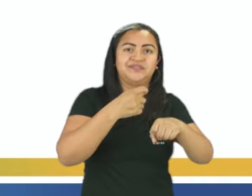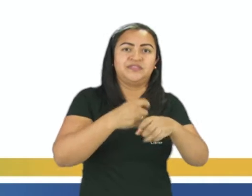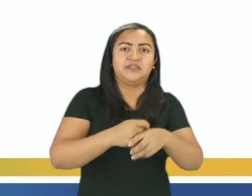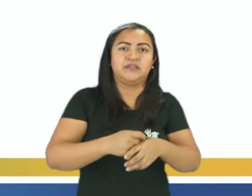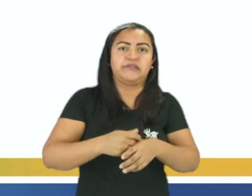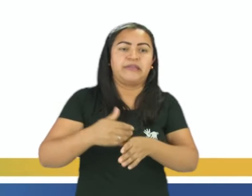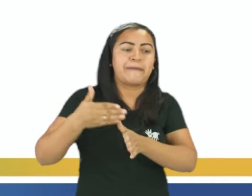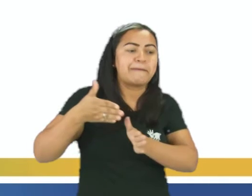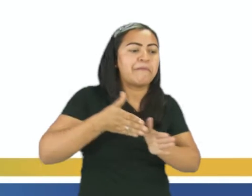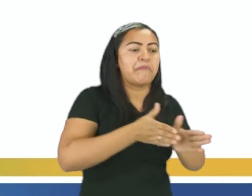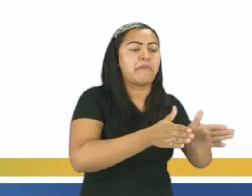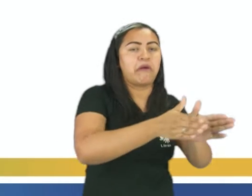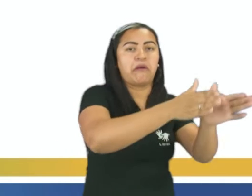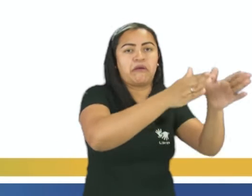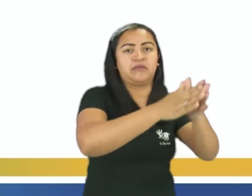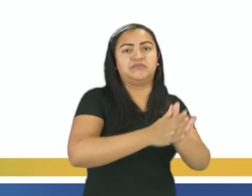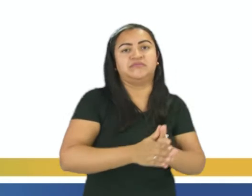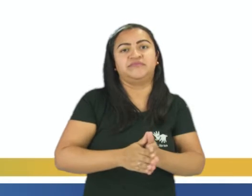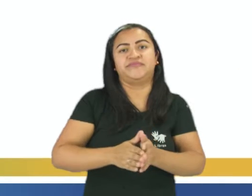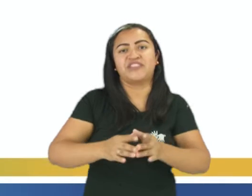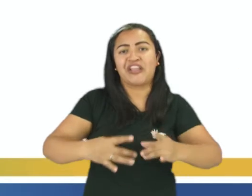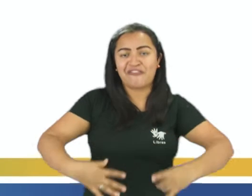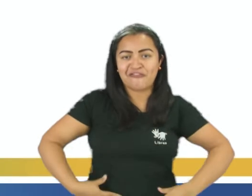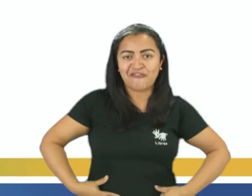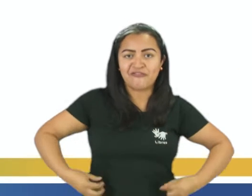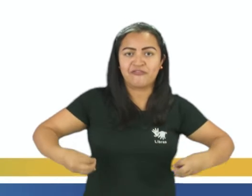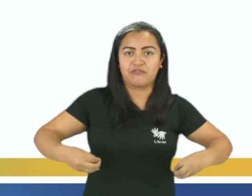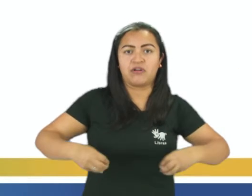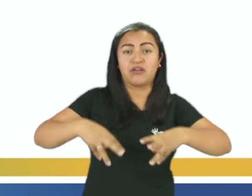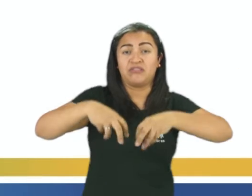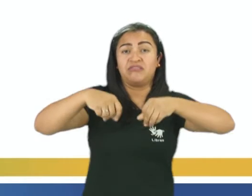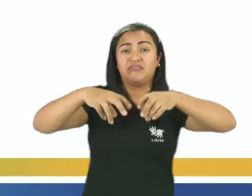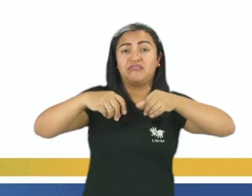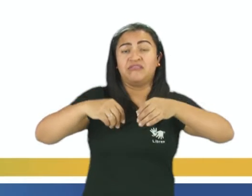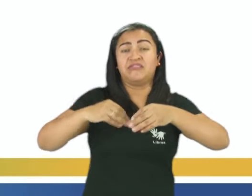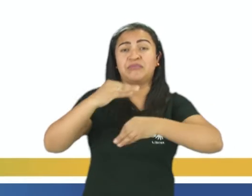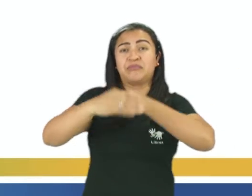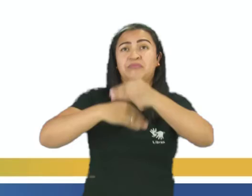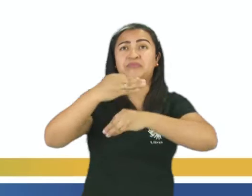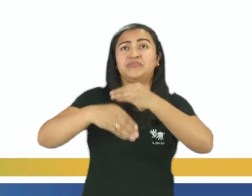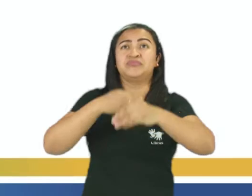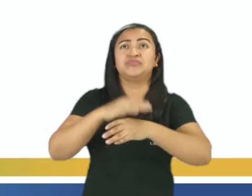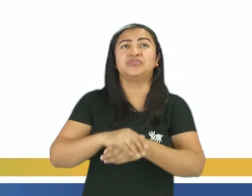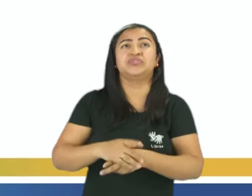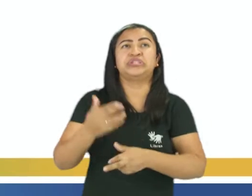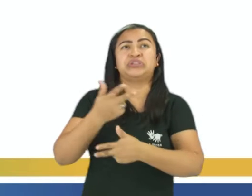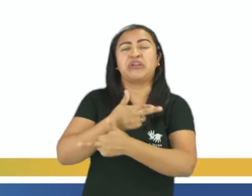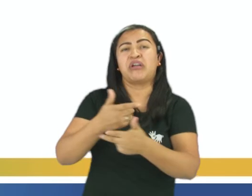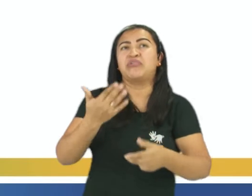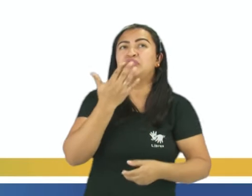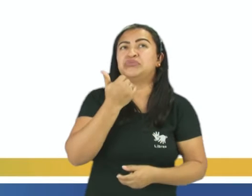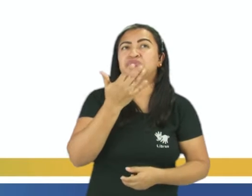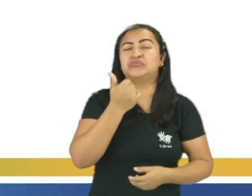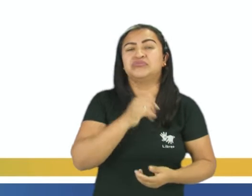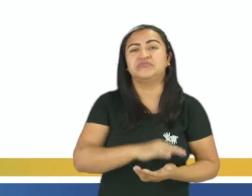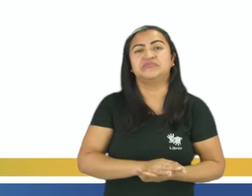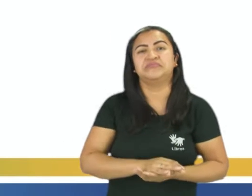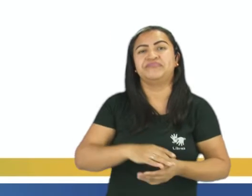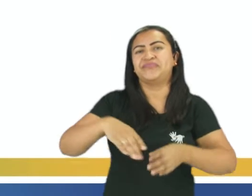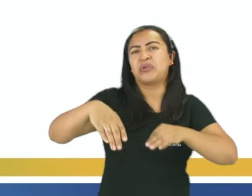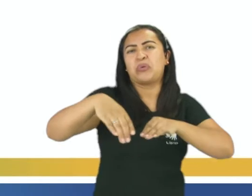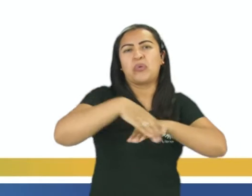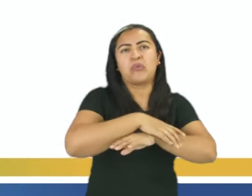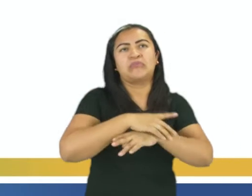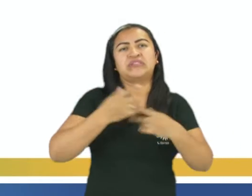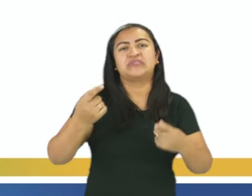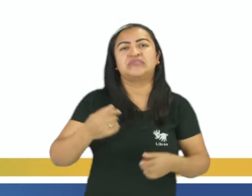captação, como fraldas, papel higiênico, restos de alimentos e até roupas e calçados, né? Então, infelizmente,